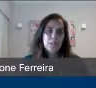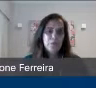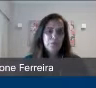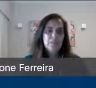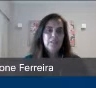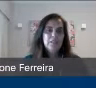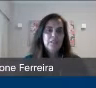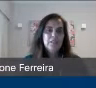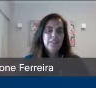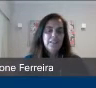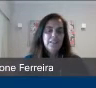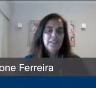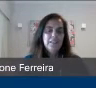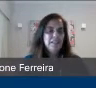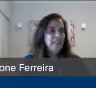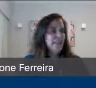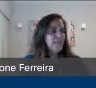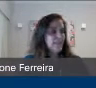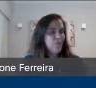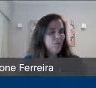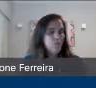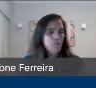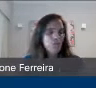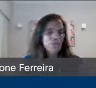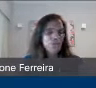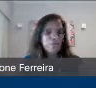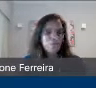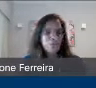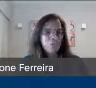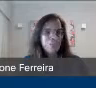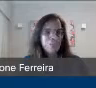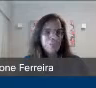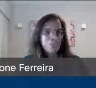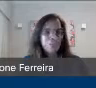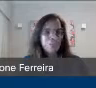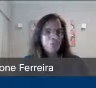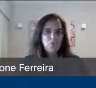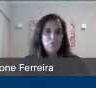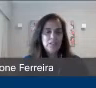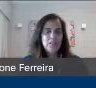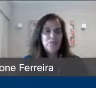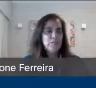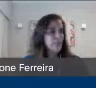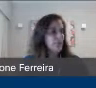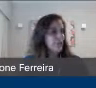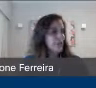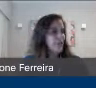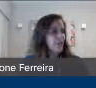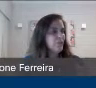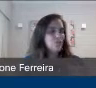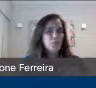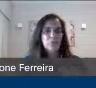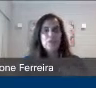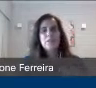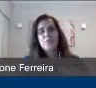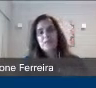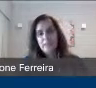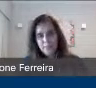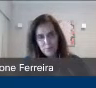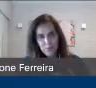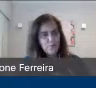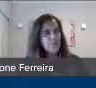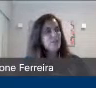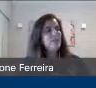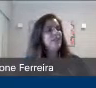no Brasil, e esses são alguns dos alunos que nós orientamos, então o Felipe Alisson que foi aceito em Stetson University,